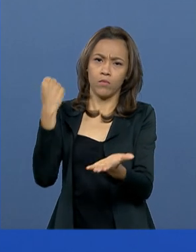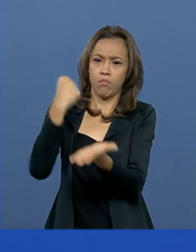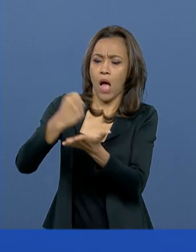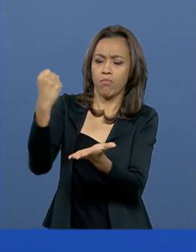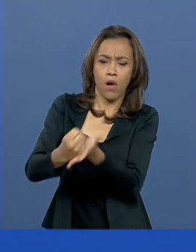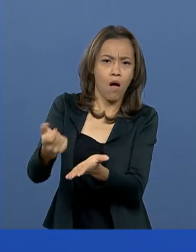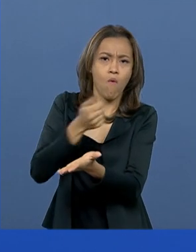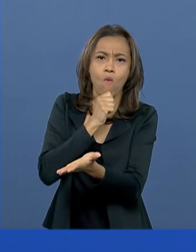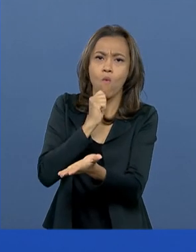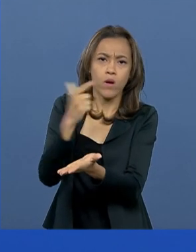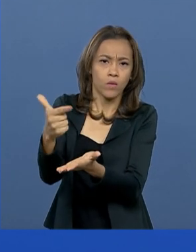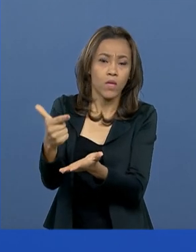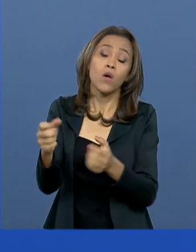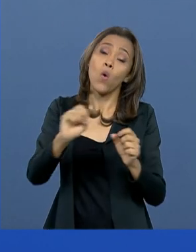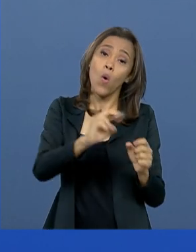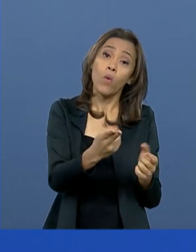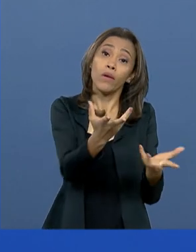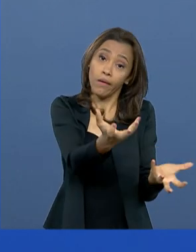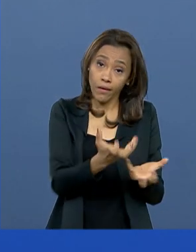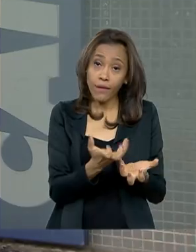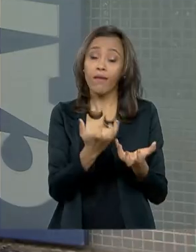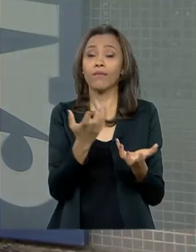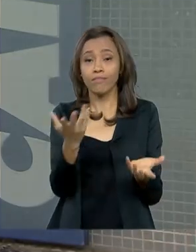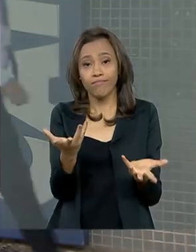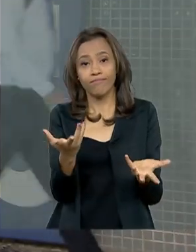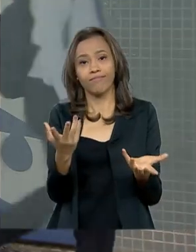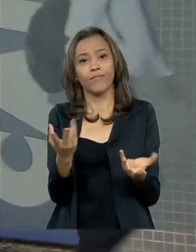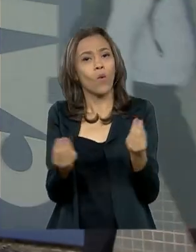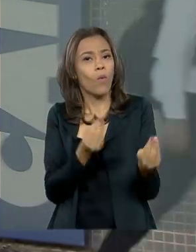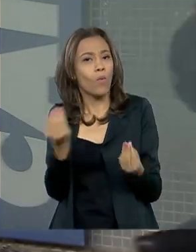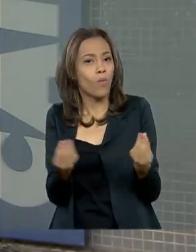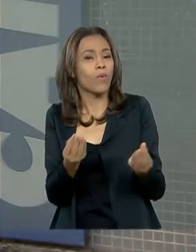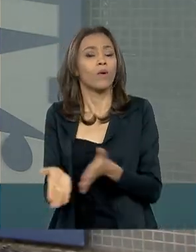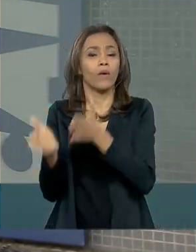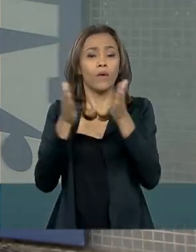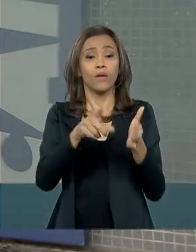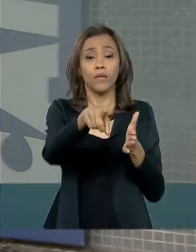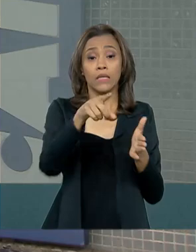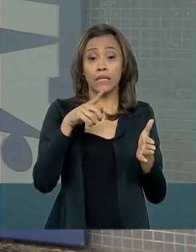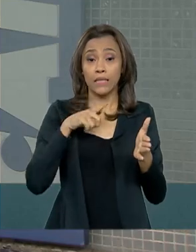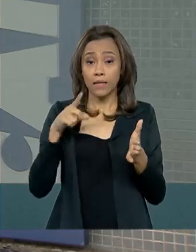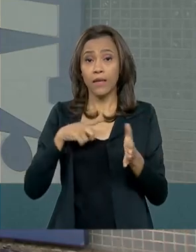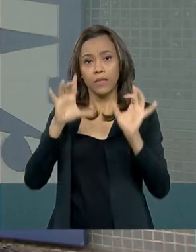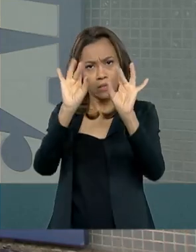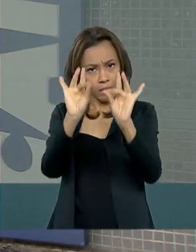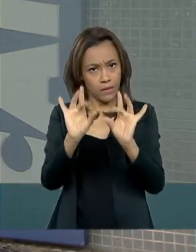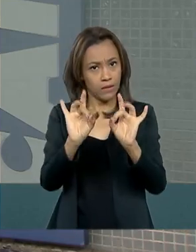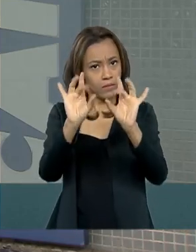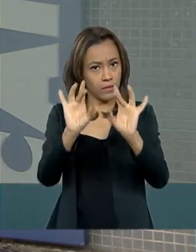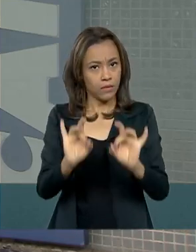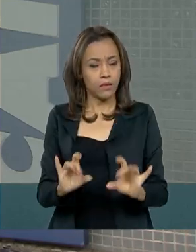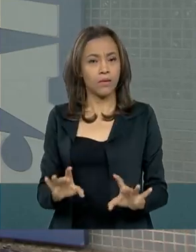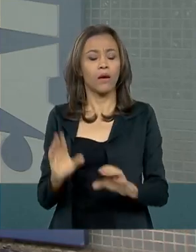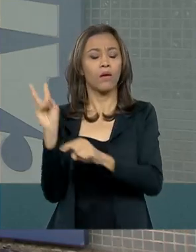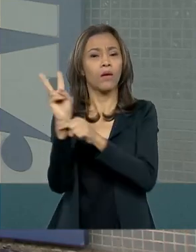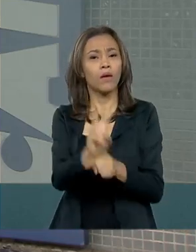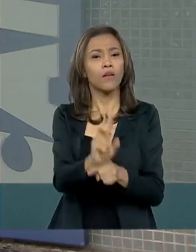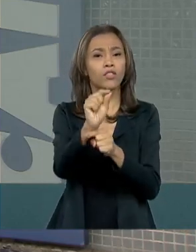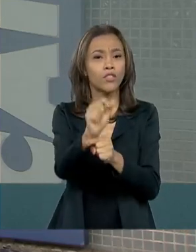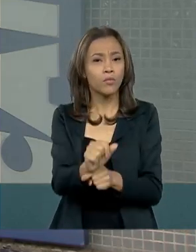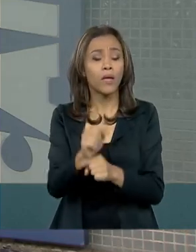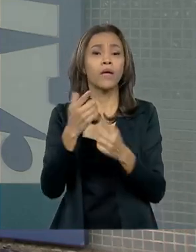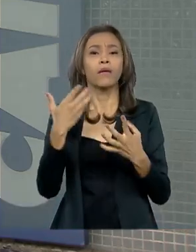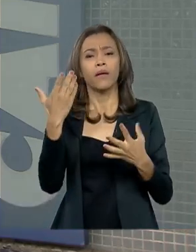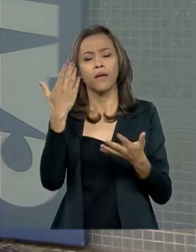formalizou e é uma MEI, uma microempreendedora individual. Além de linhas de crédito especial com juros mais baixos e prazo maior de